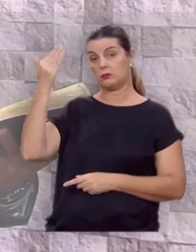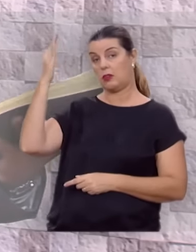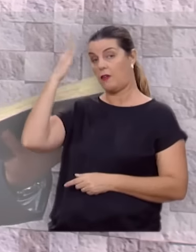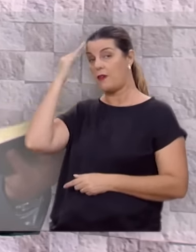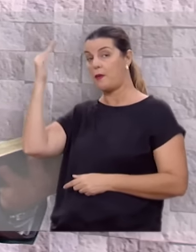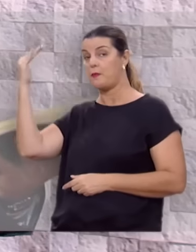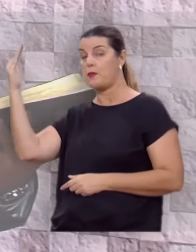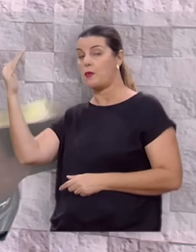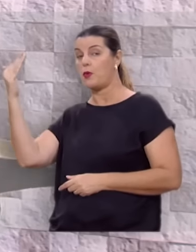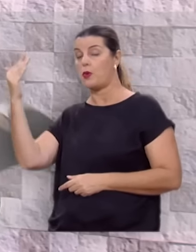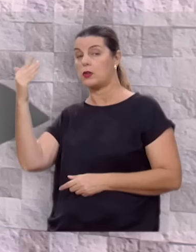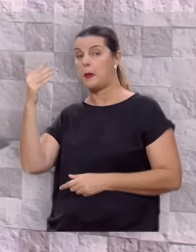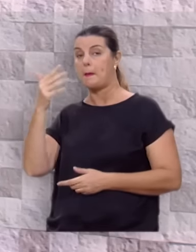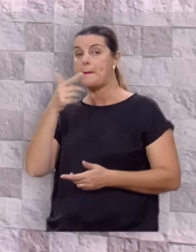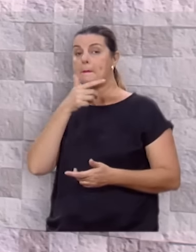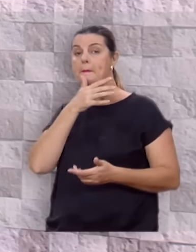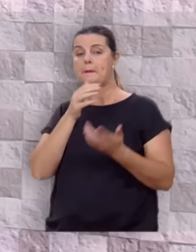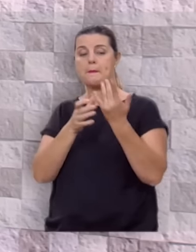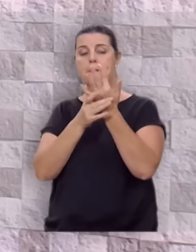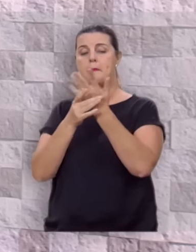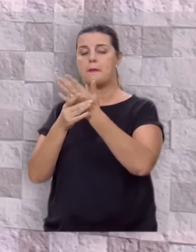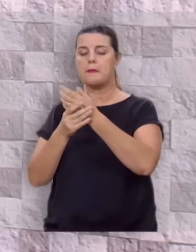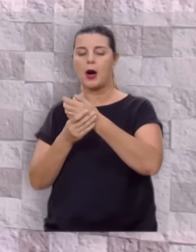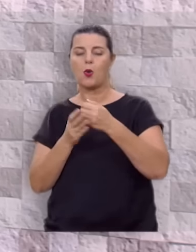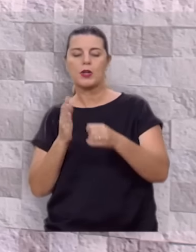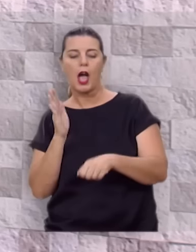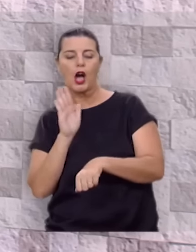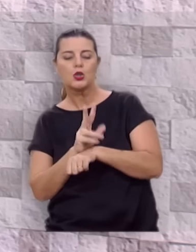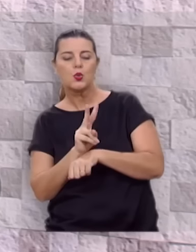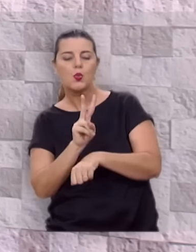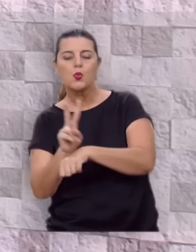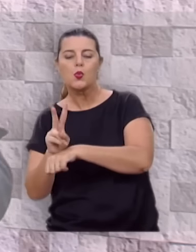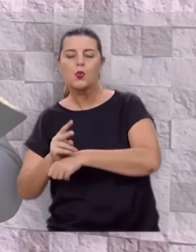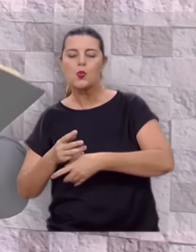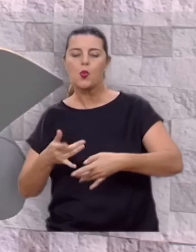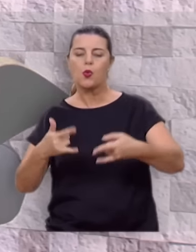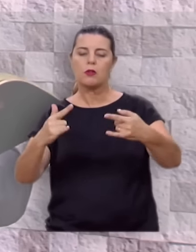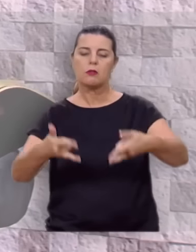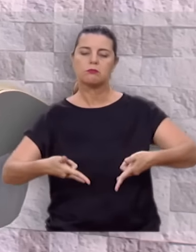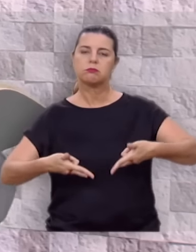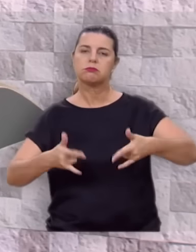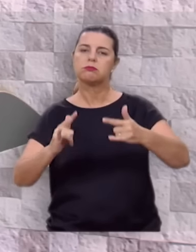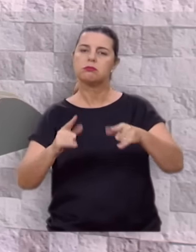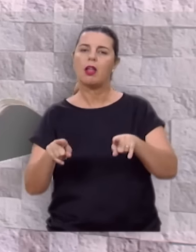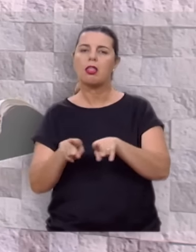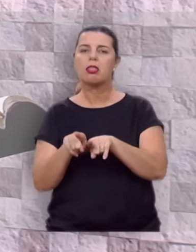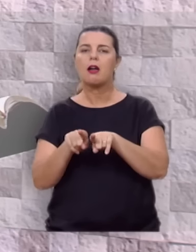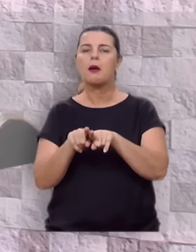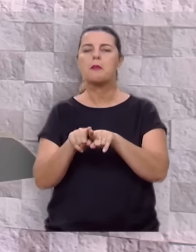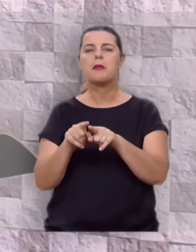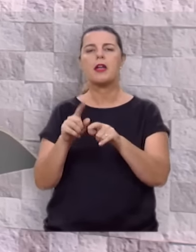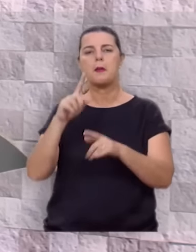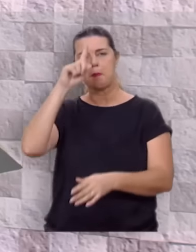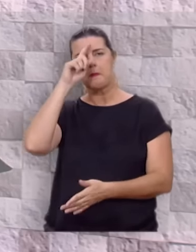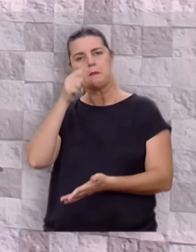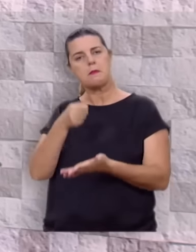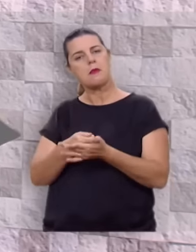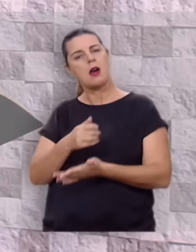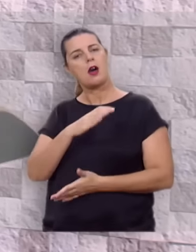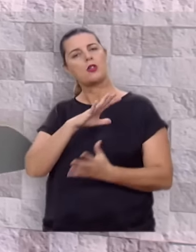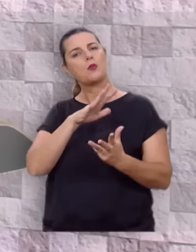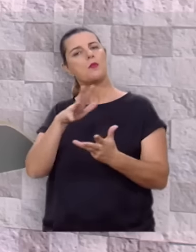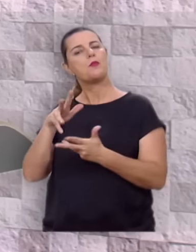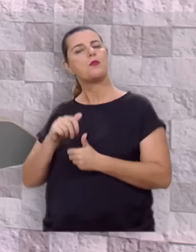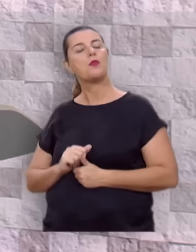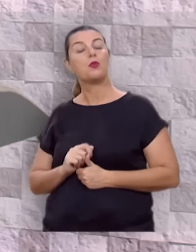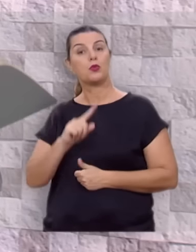as mãos que embalam o berço governam o mundo. Você tem o privilégio de ter os seus filhos nas mãos na fase